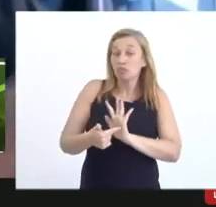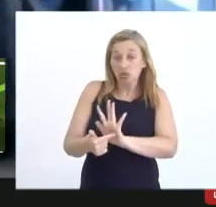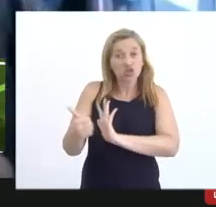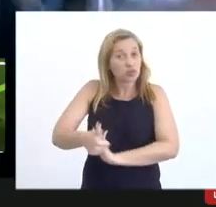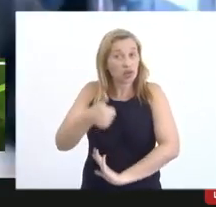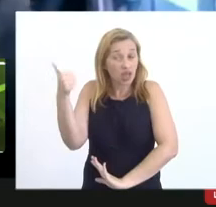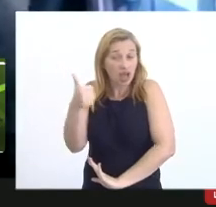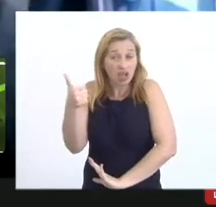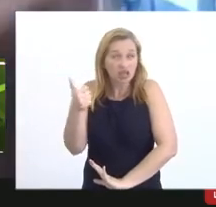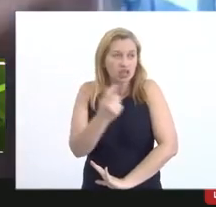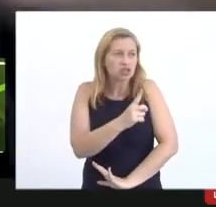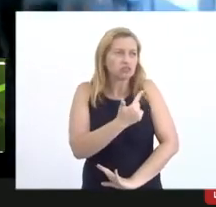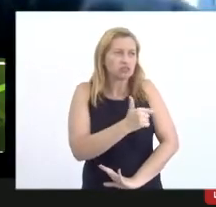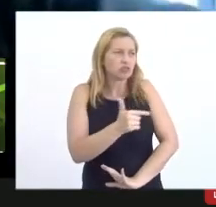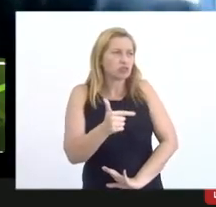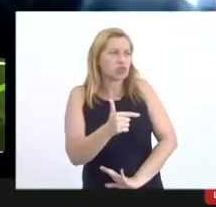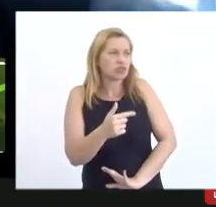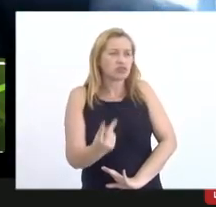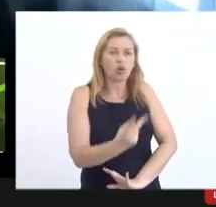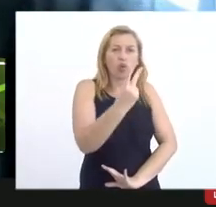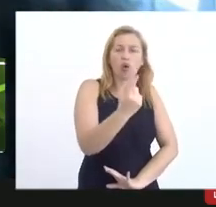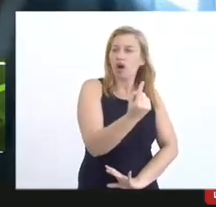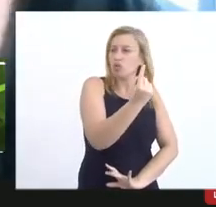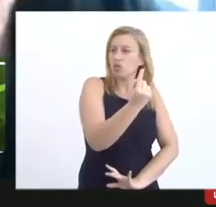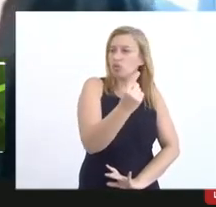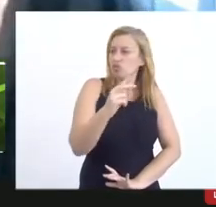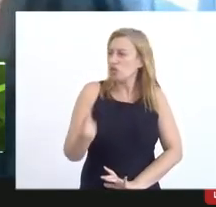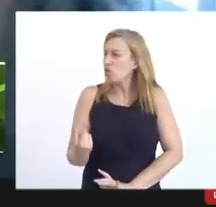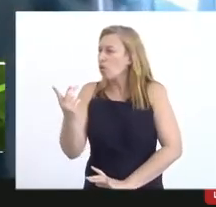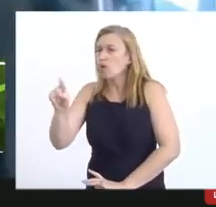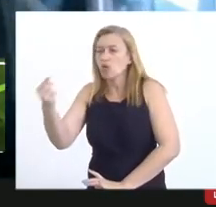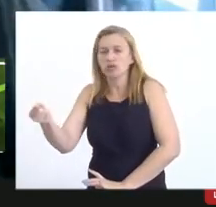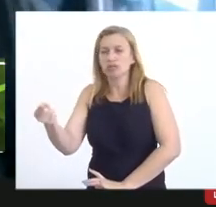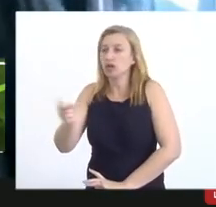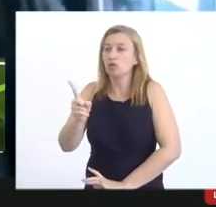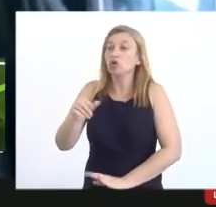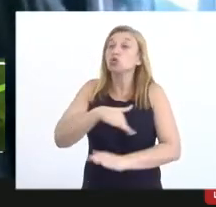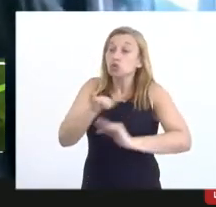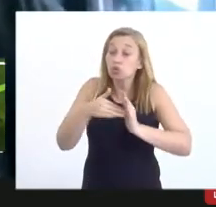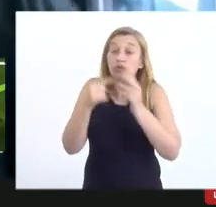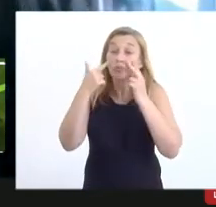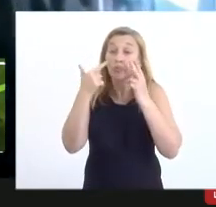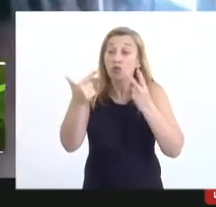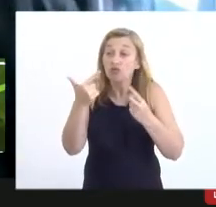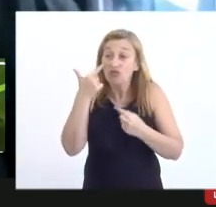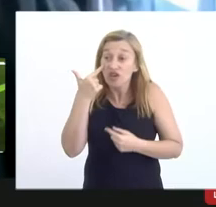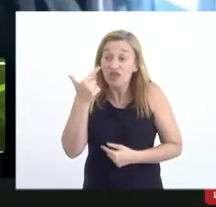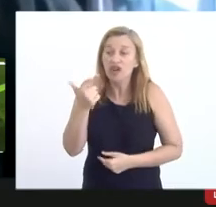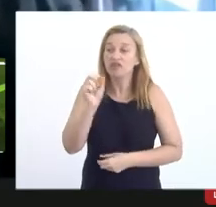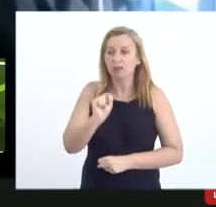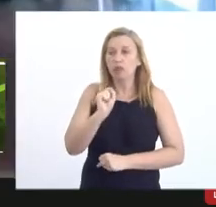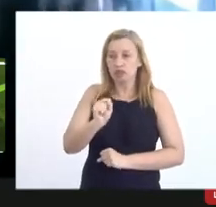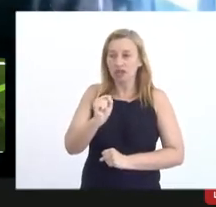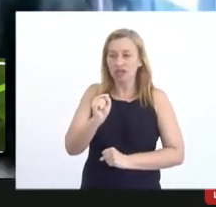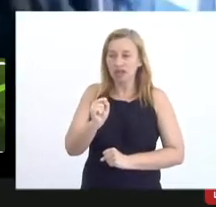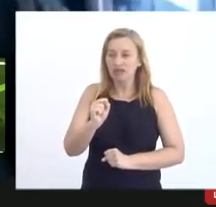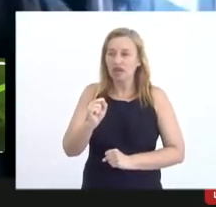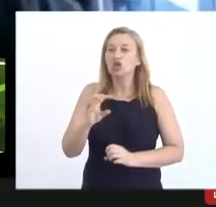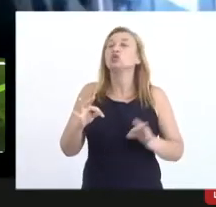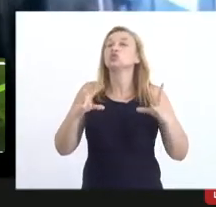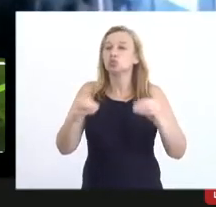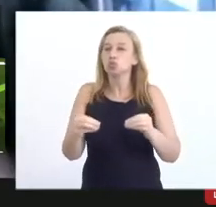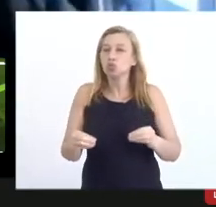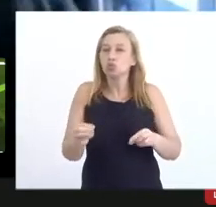ter privilegiar um não privilegiar o outro todo mundo vai poder ver as contas de todo mundo quer dizer o rei está nu o